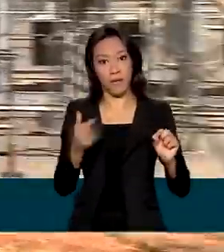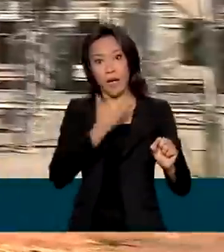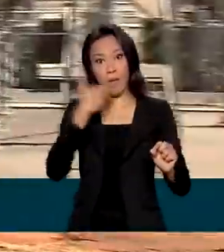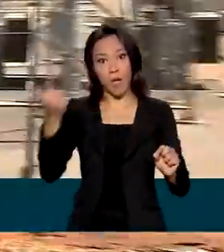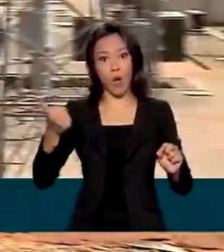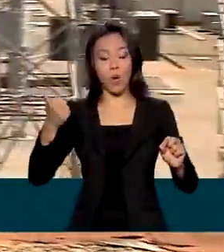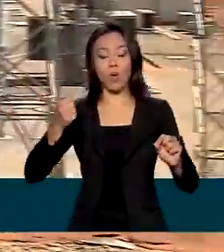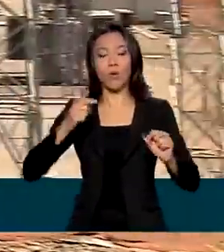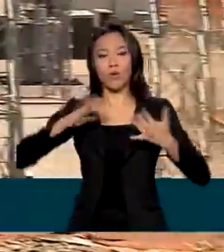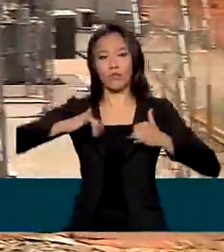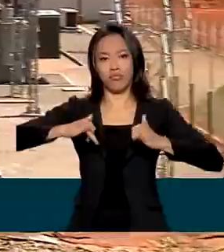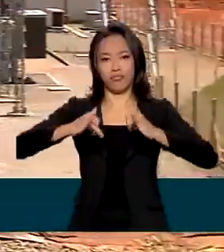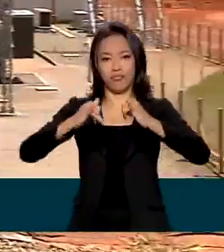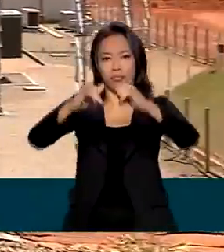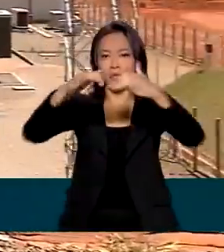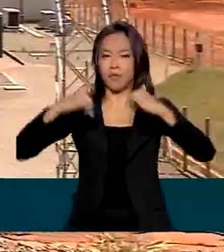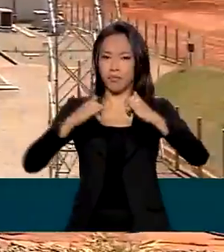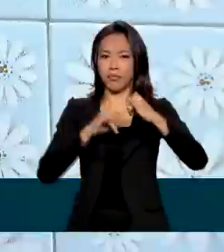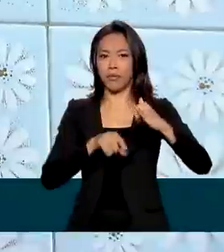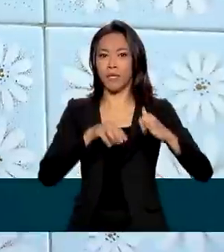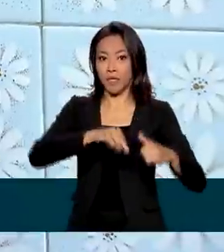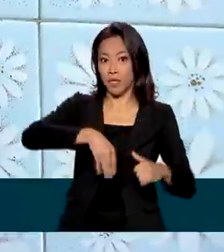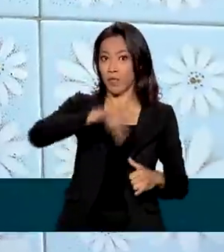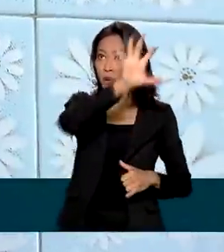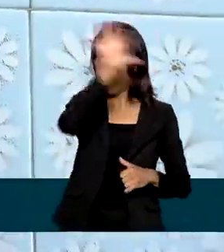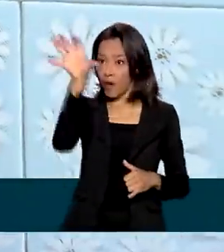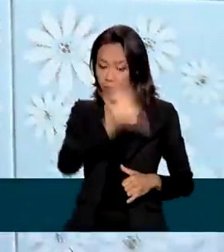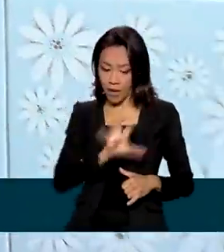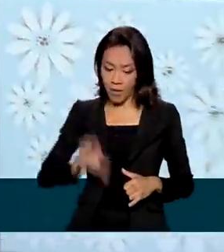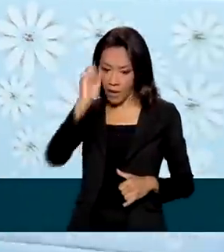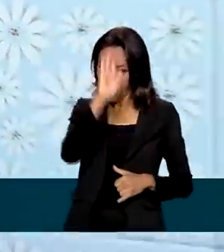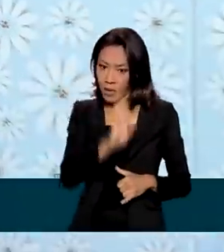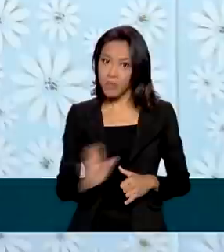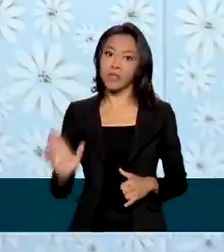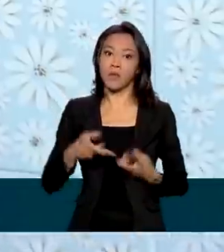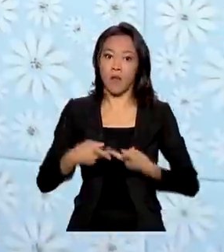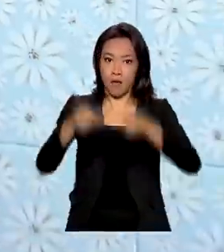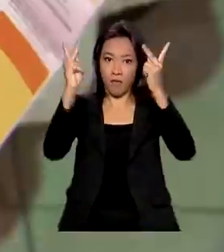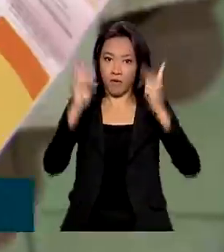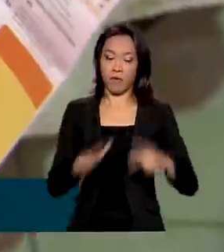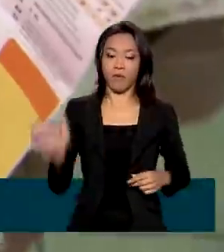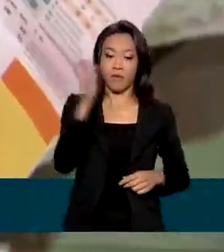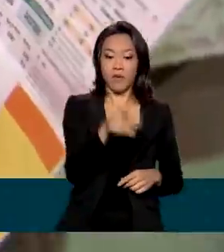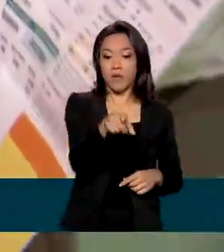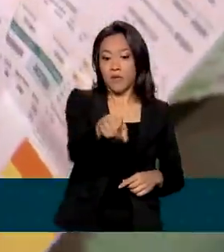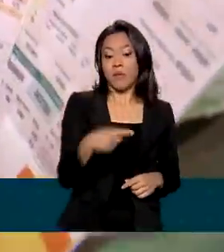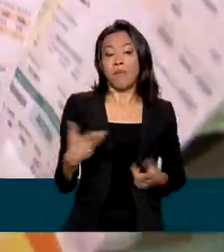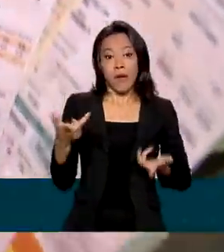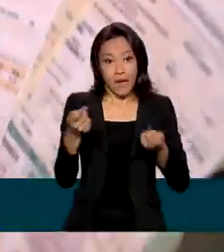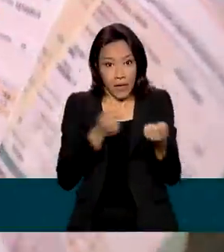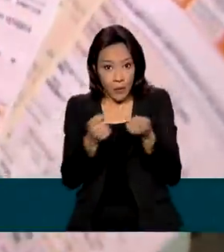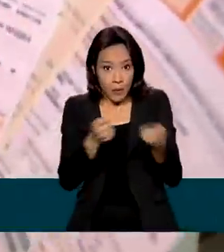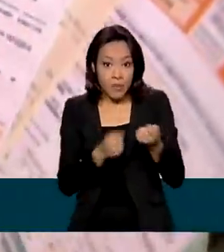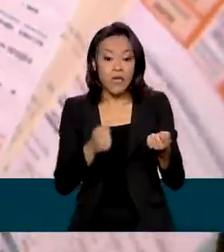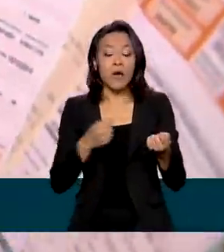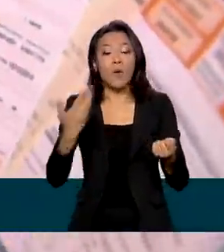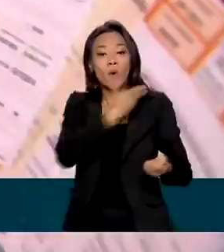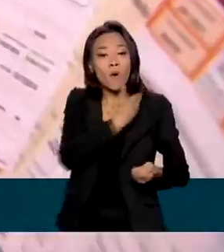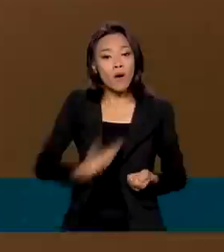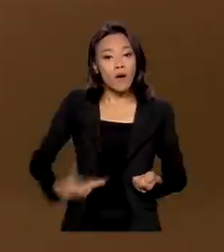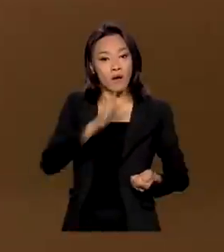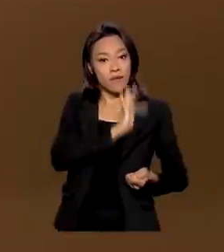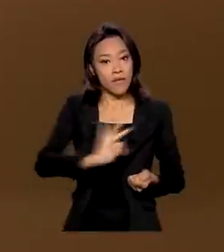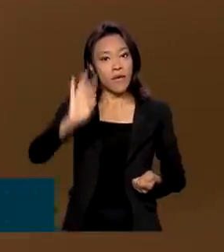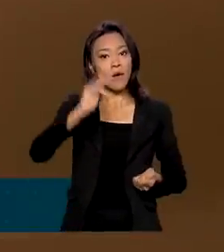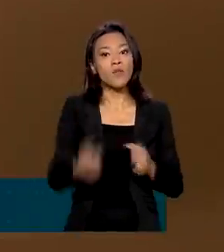transição de energia entre as diversas regiões do país. Para incentivar a redução dos gastos com energia, o governo federal lançou um programa que